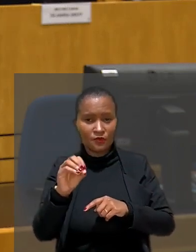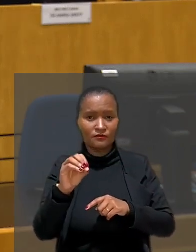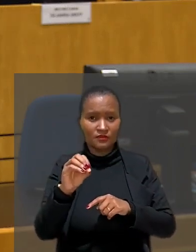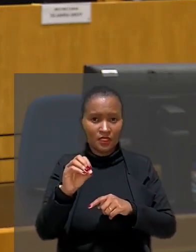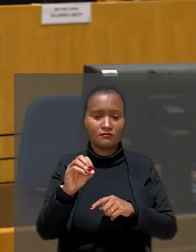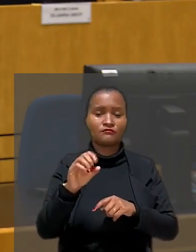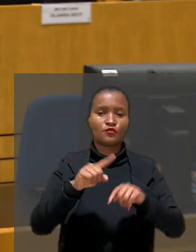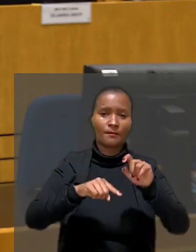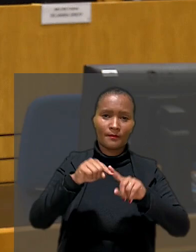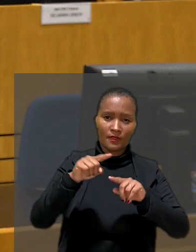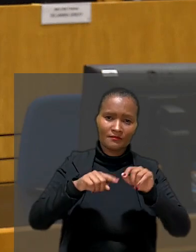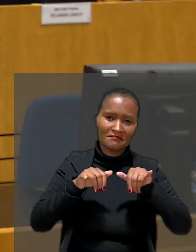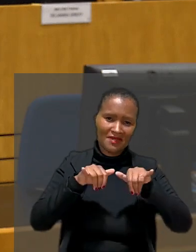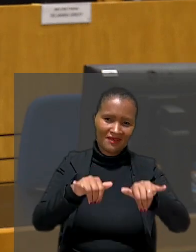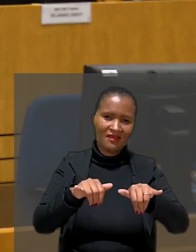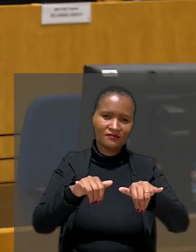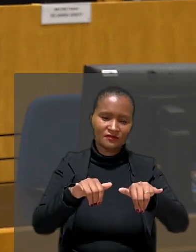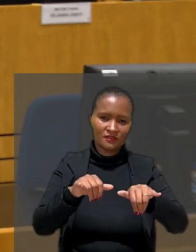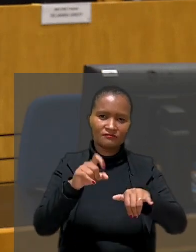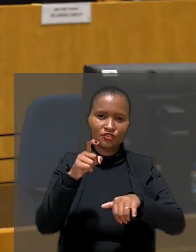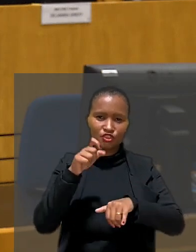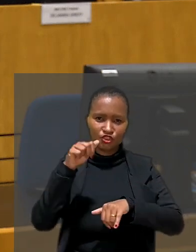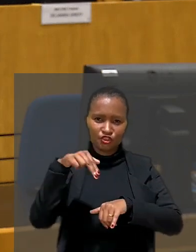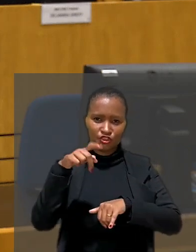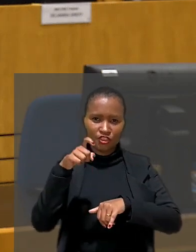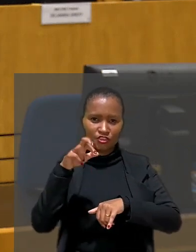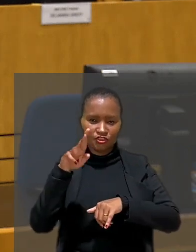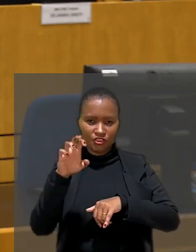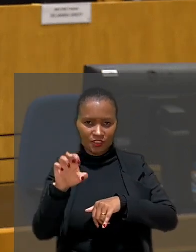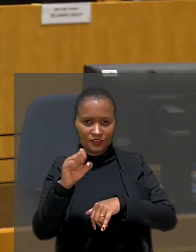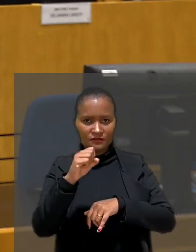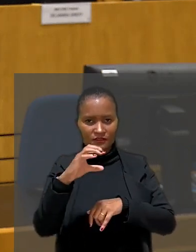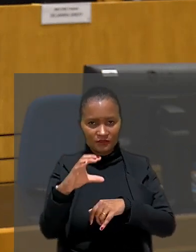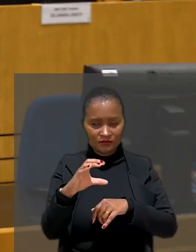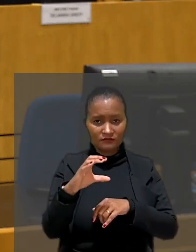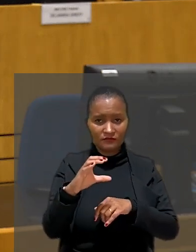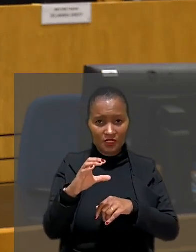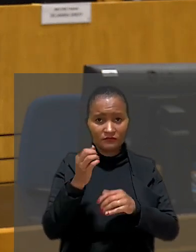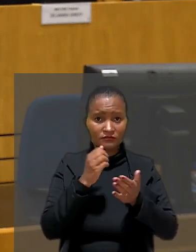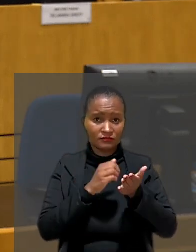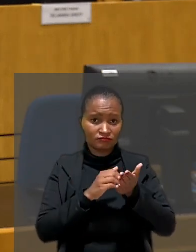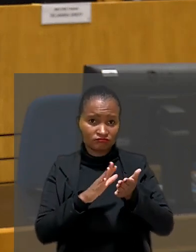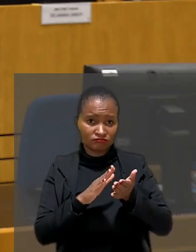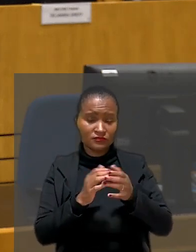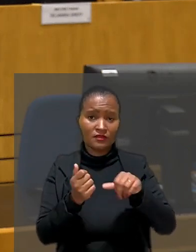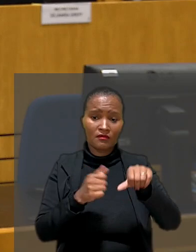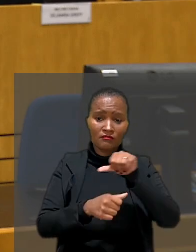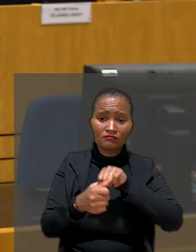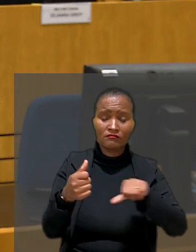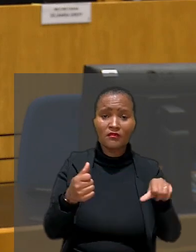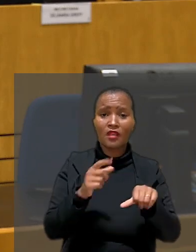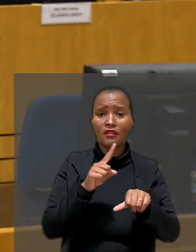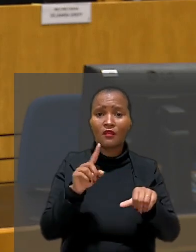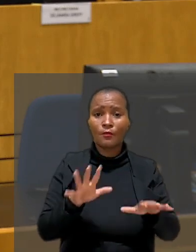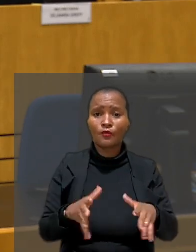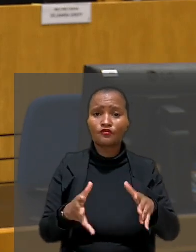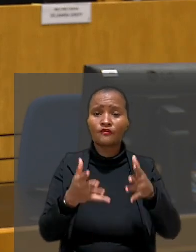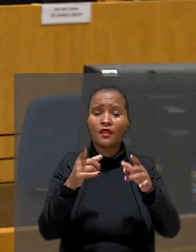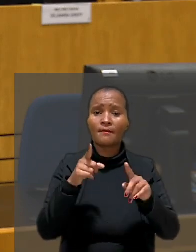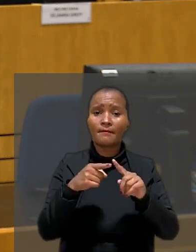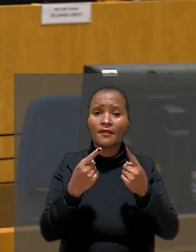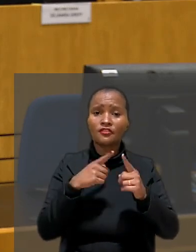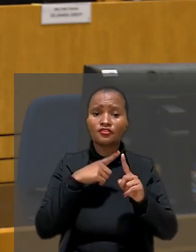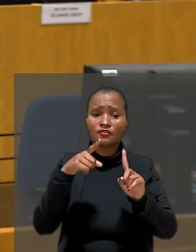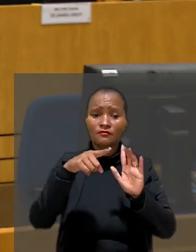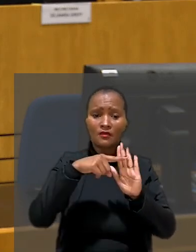Xancherê, em Santa Catarina. Segundo os termos acordados, a dispensa seria revertida em imotivada. Mas havia uma